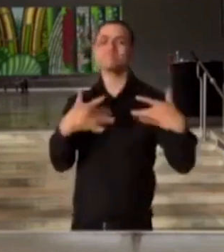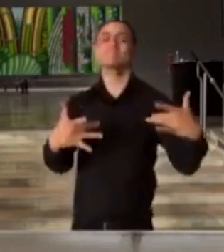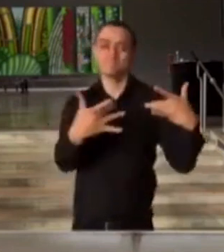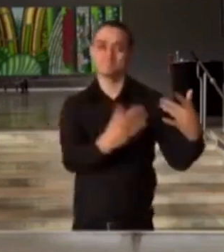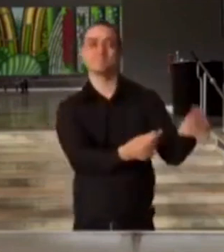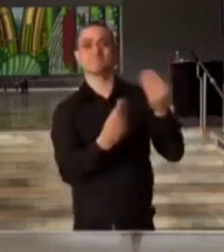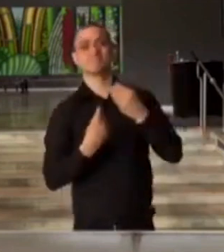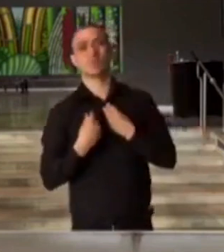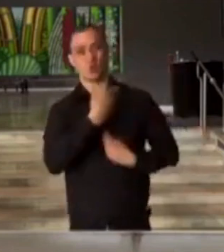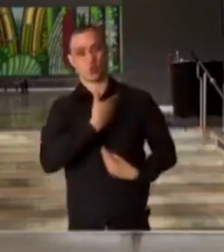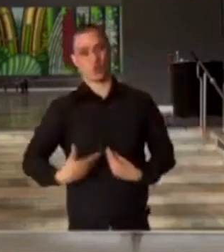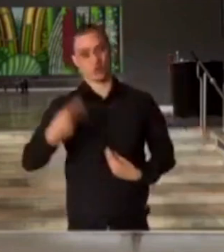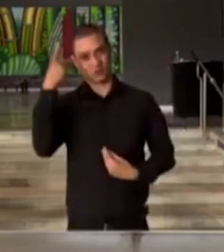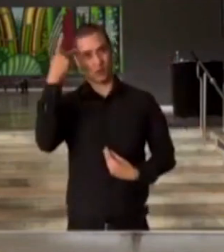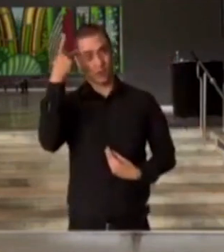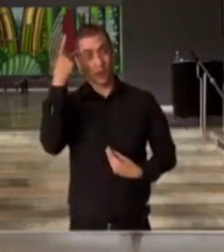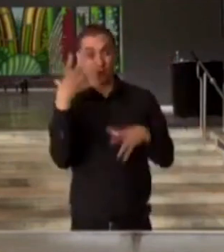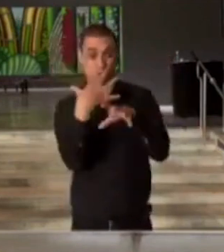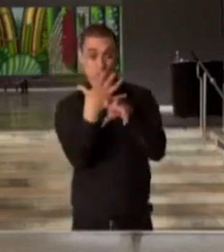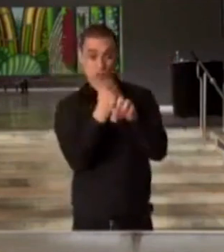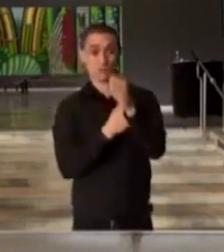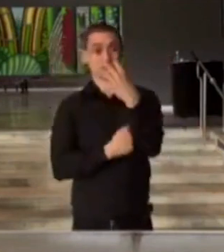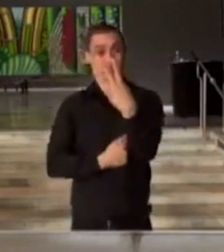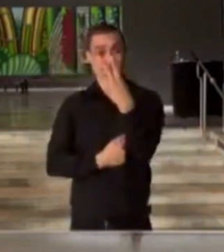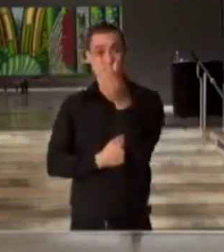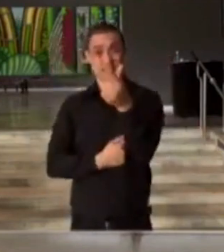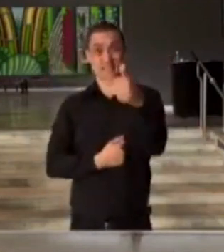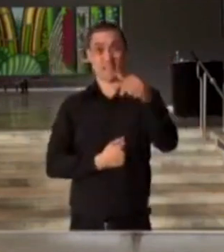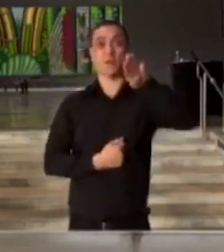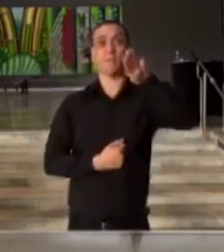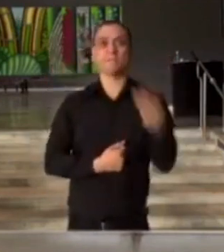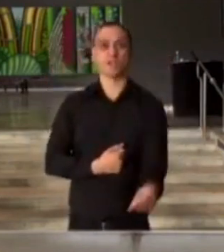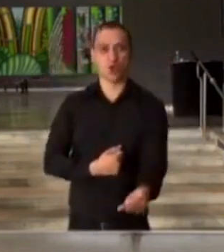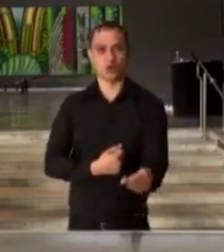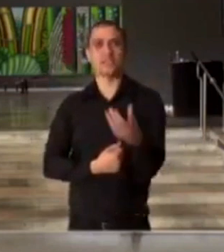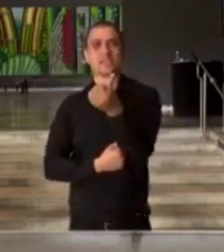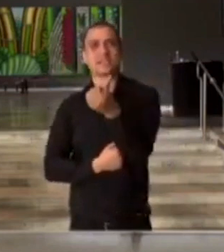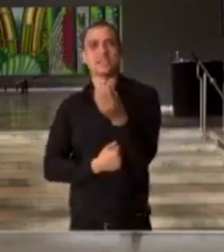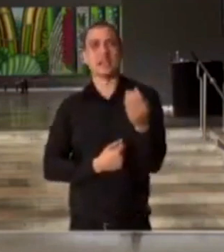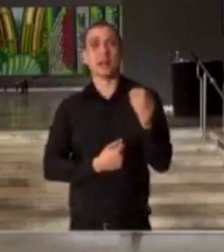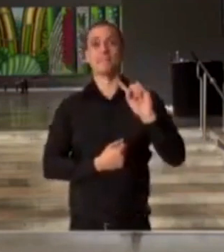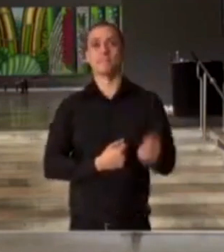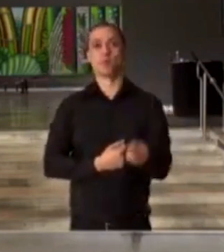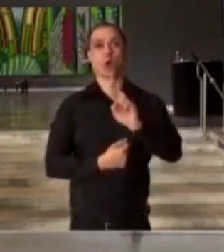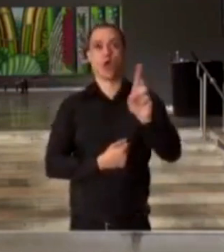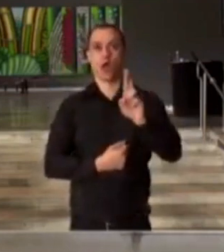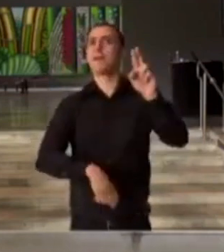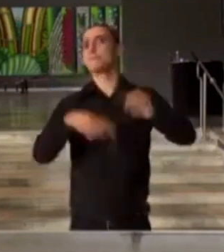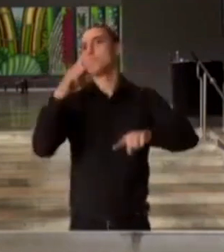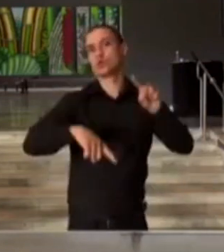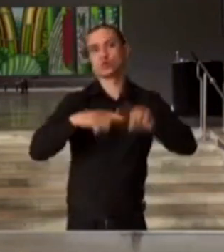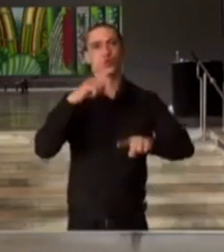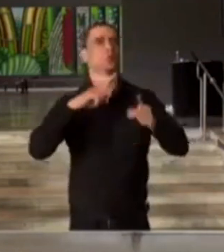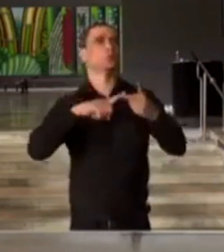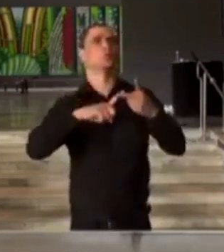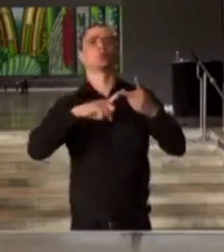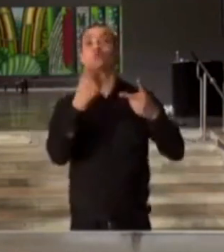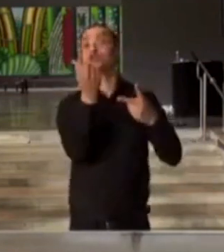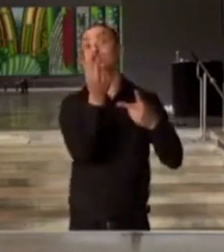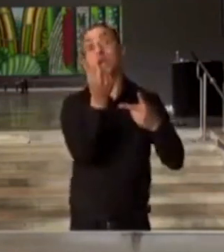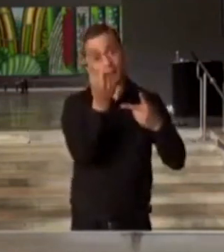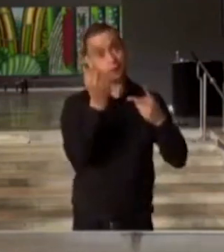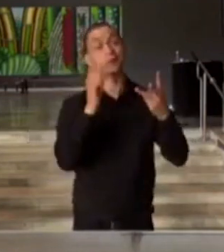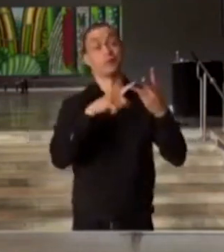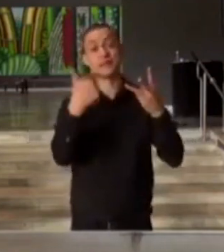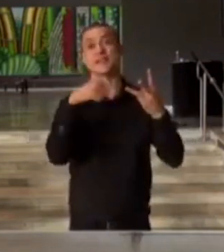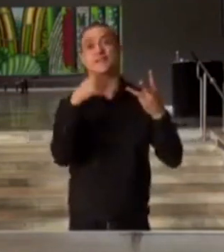ao Estado de São Paulo R$ 367,6 milhões em produtos, dinheiro